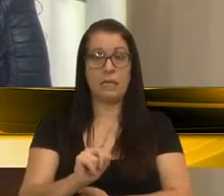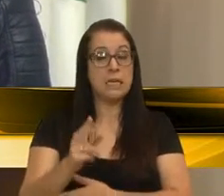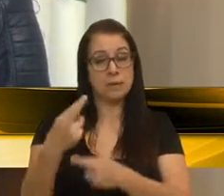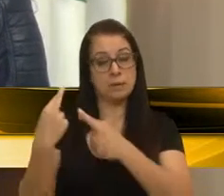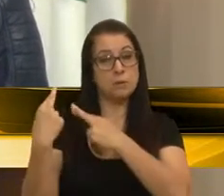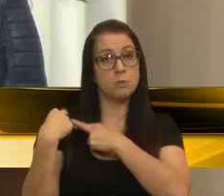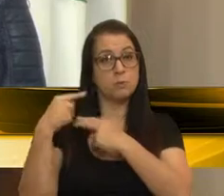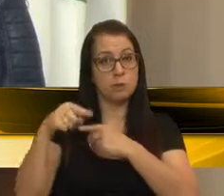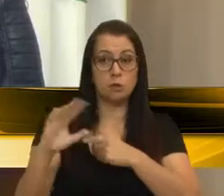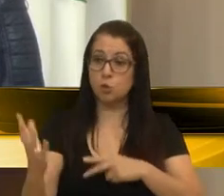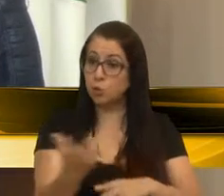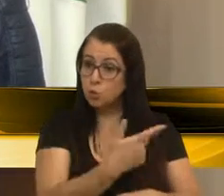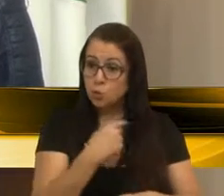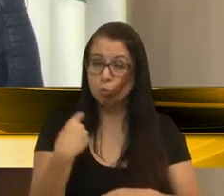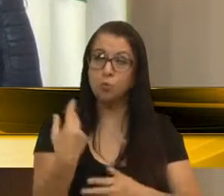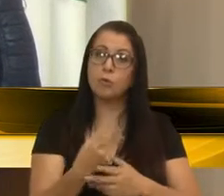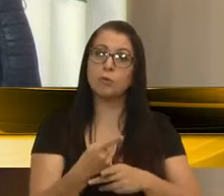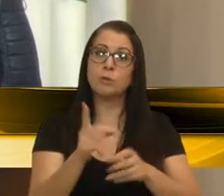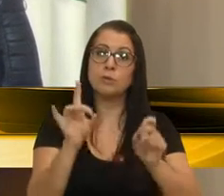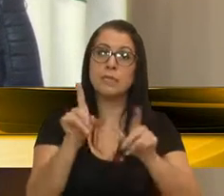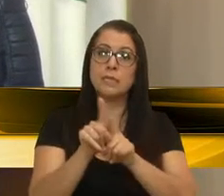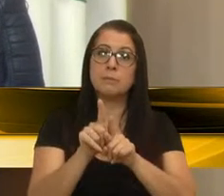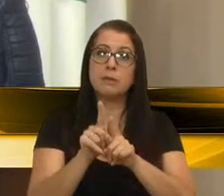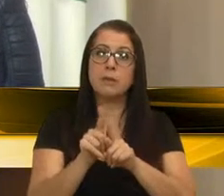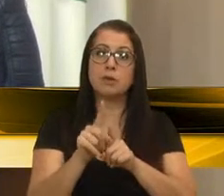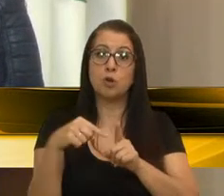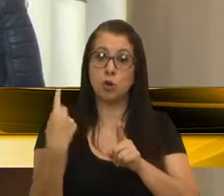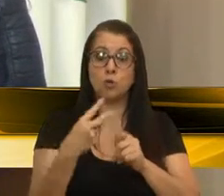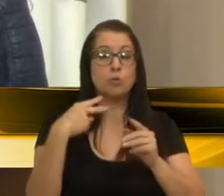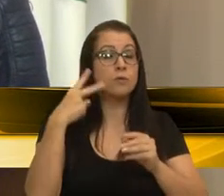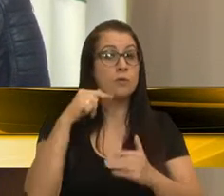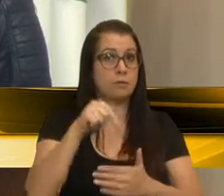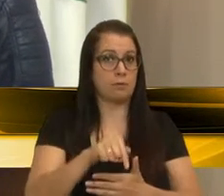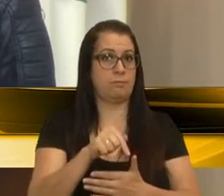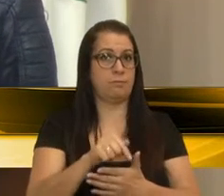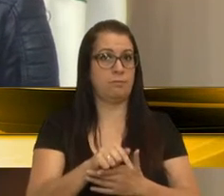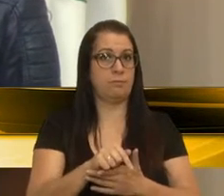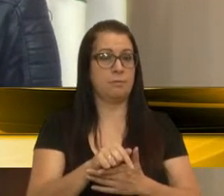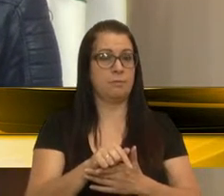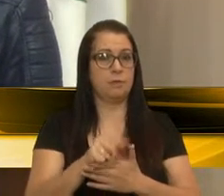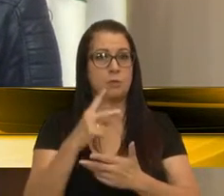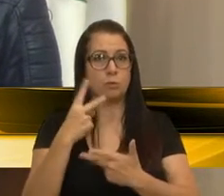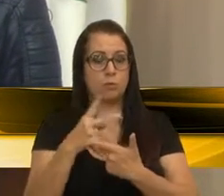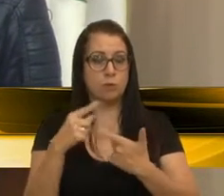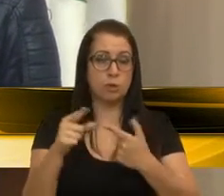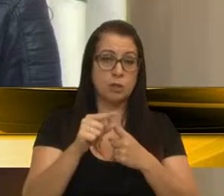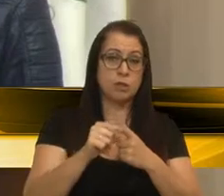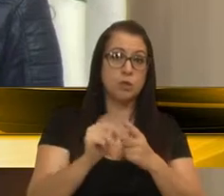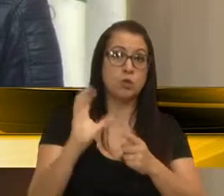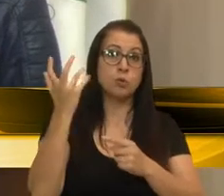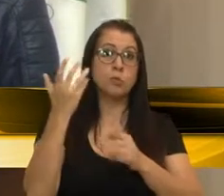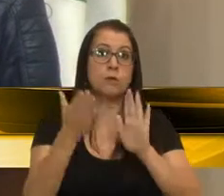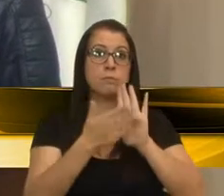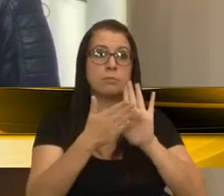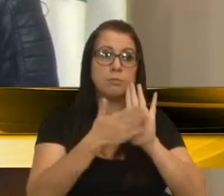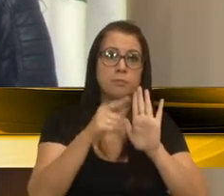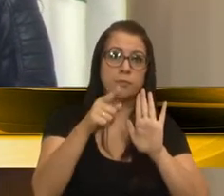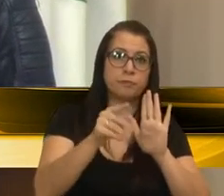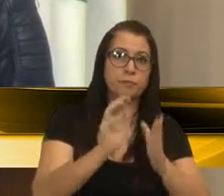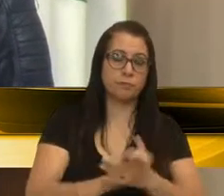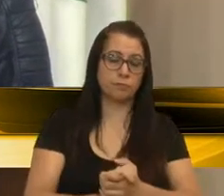responsabilidade de todos nós, especialmente enquanto legislativo, procurar propor soluções, parcerias,